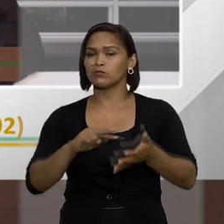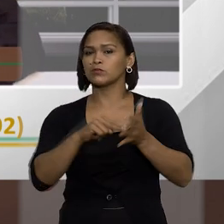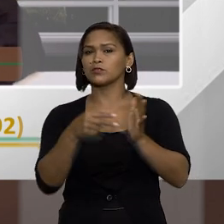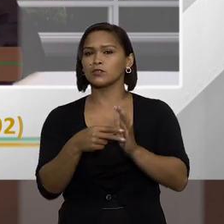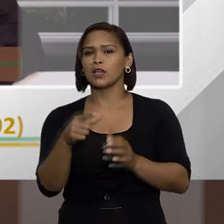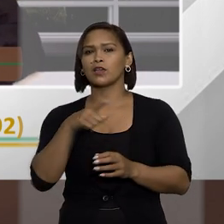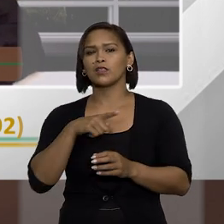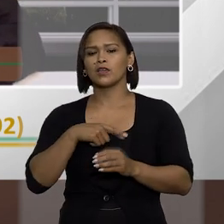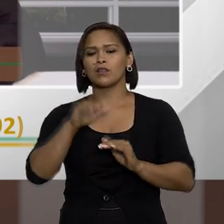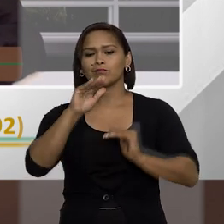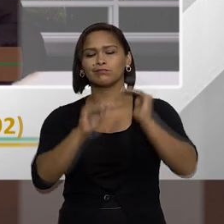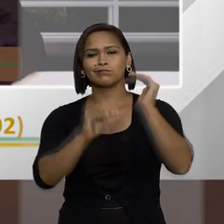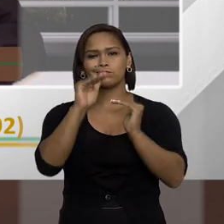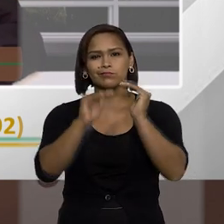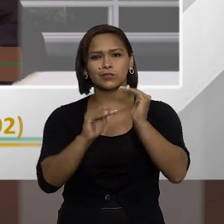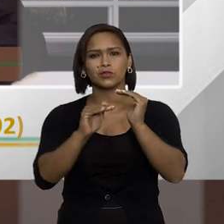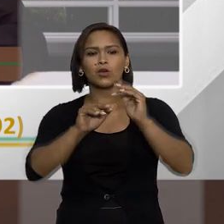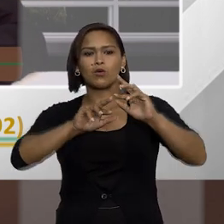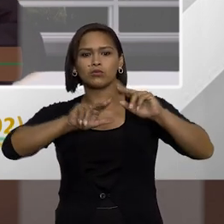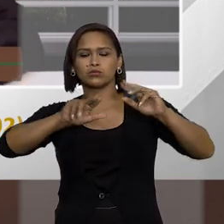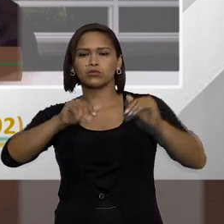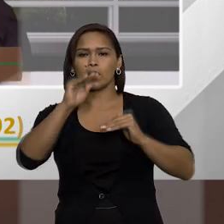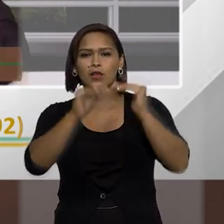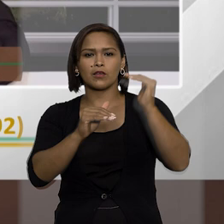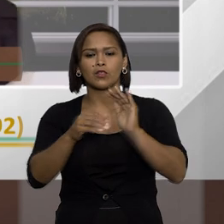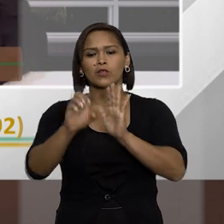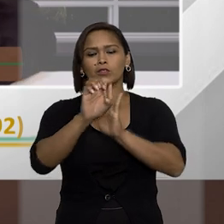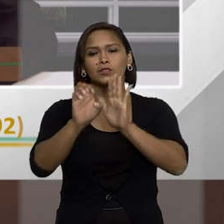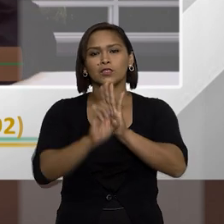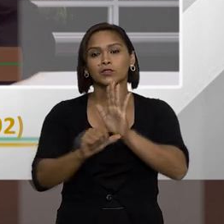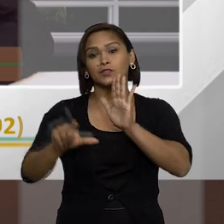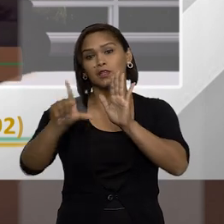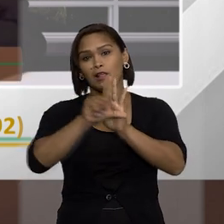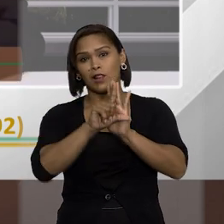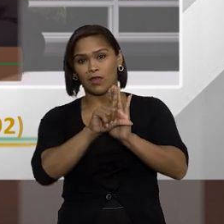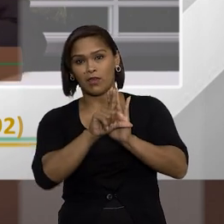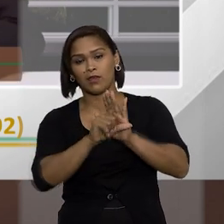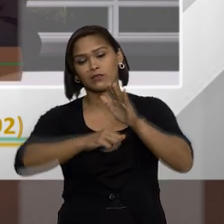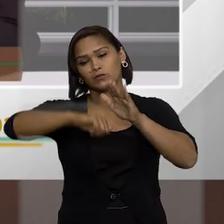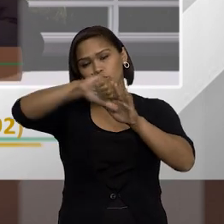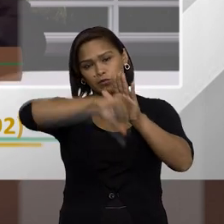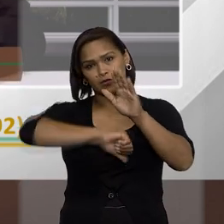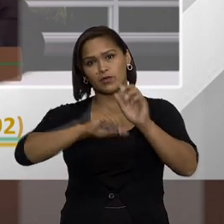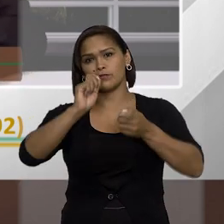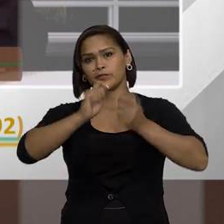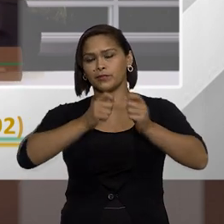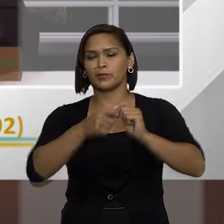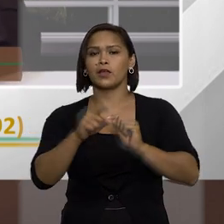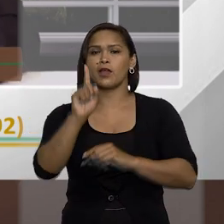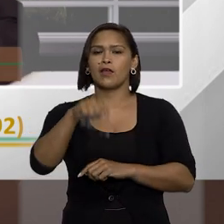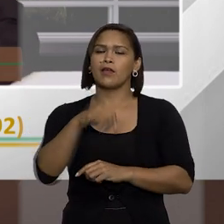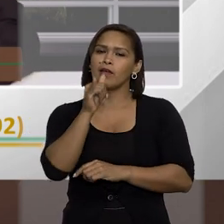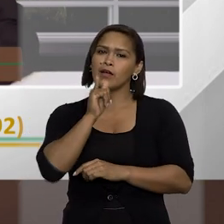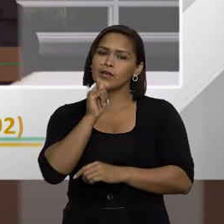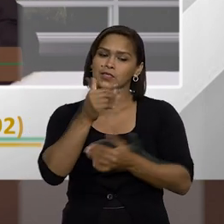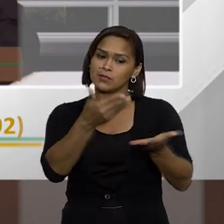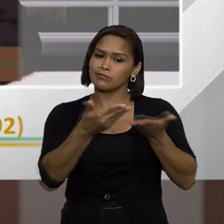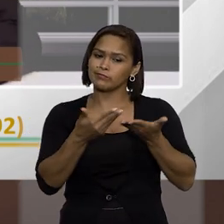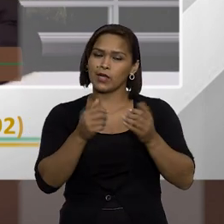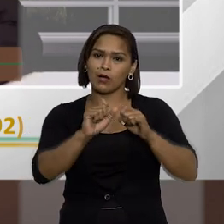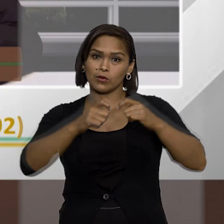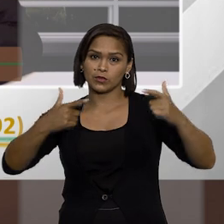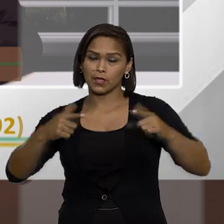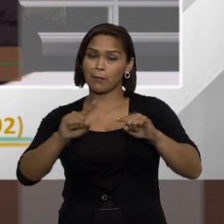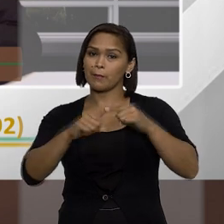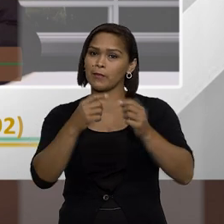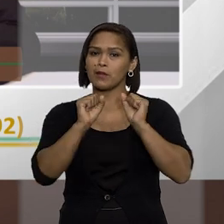Ou seja, teria uma desproporção muito grande do que está no estatuto na lei de improbidade. Claro que esse é um exemplo que eu